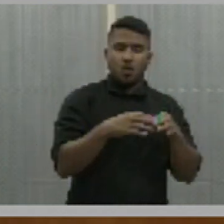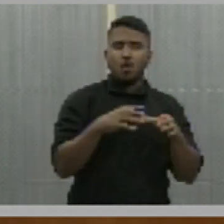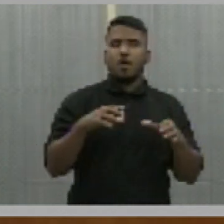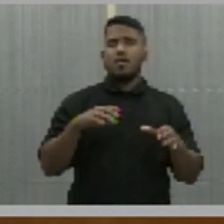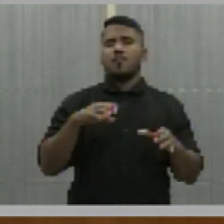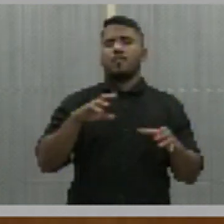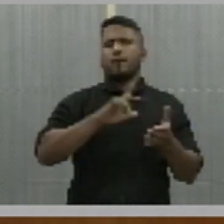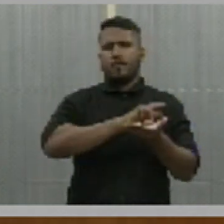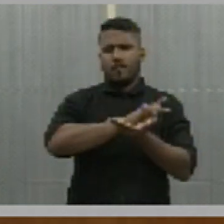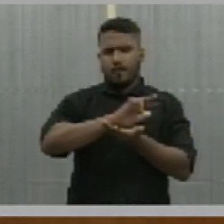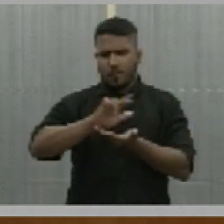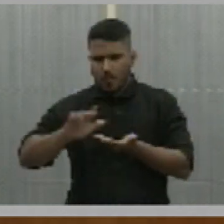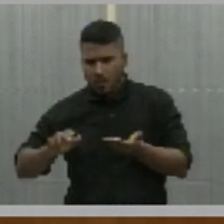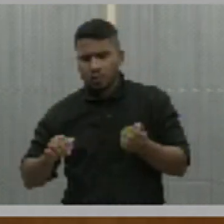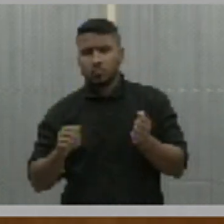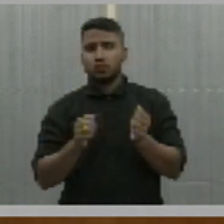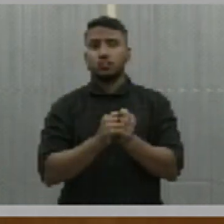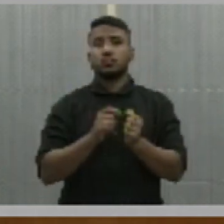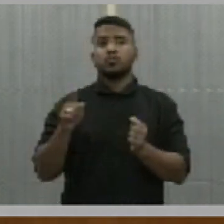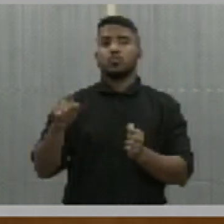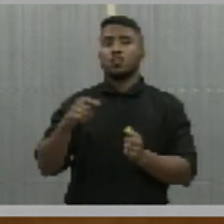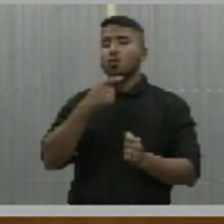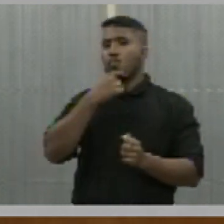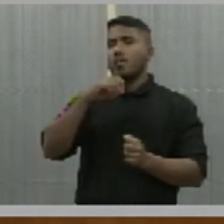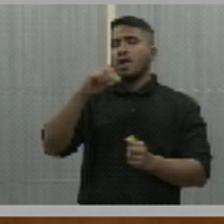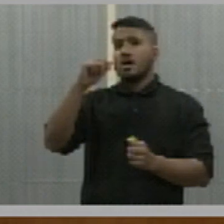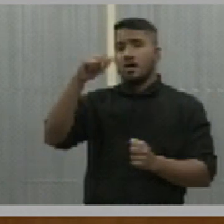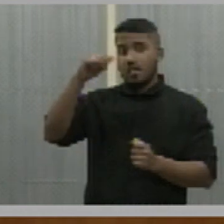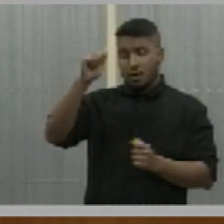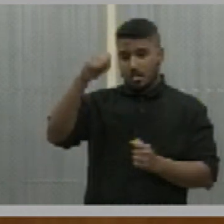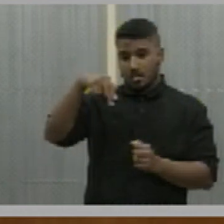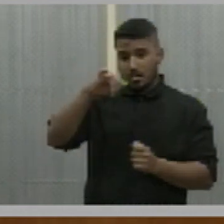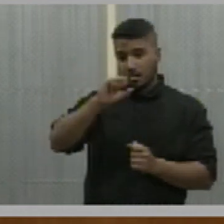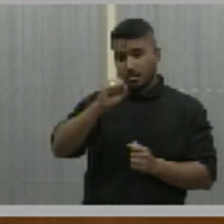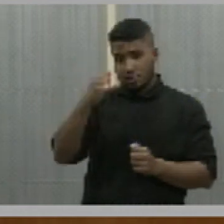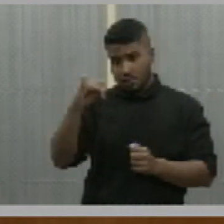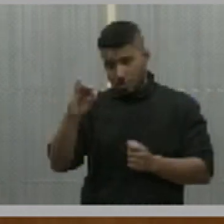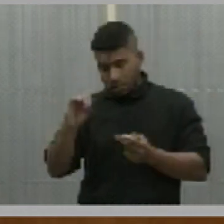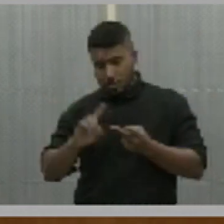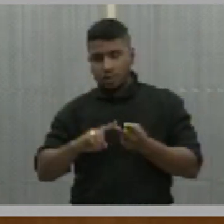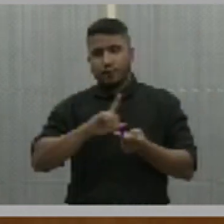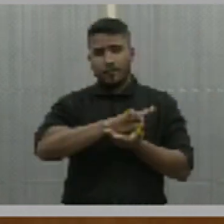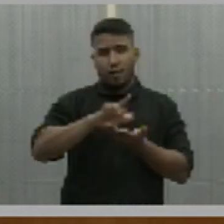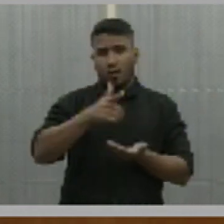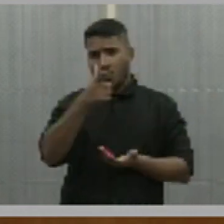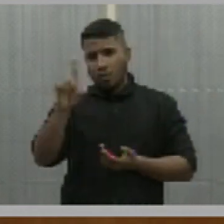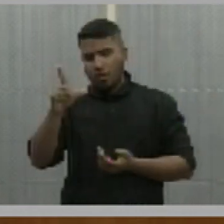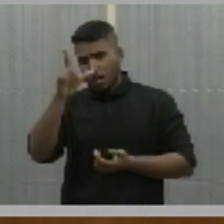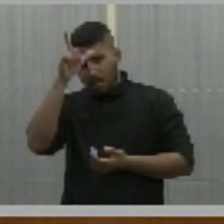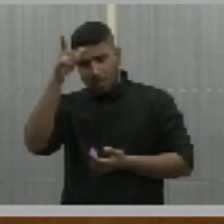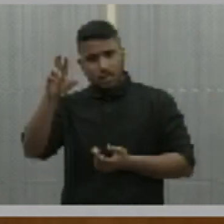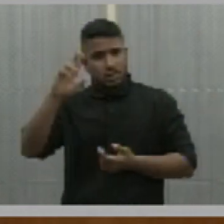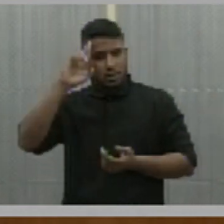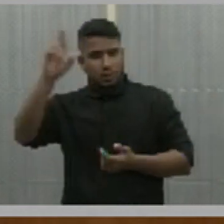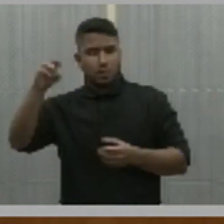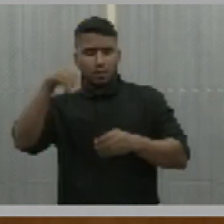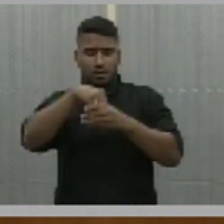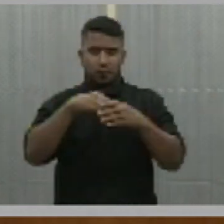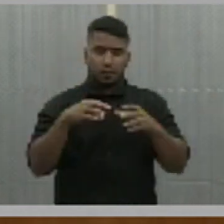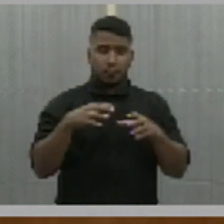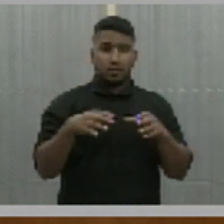Embrapa, através do seu presidente Anísio Neto e vários dos seus diretores, dos seus